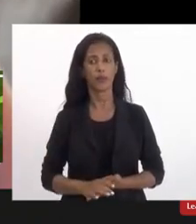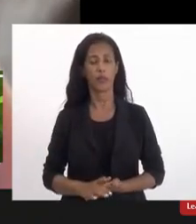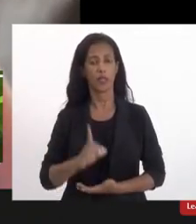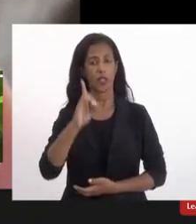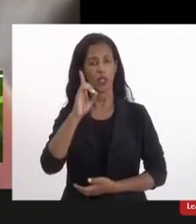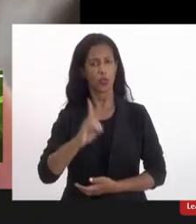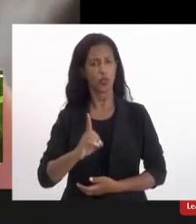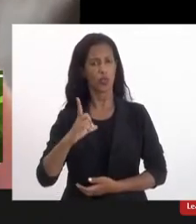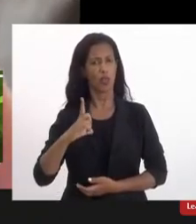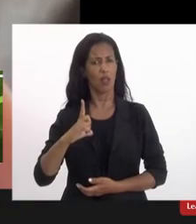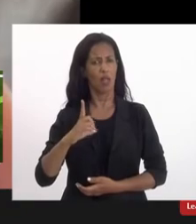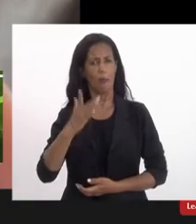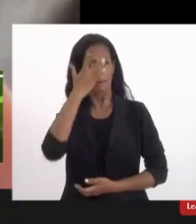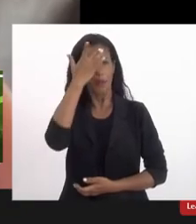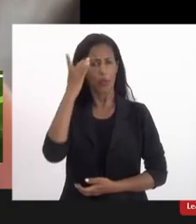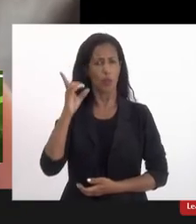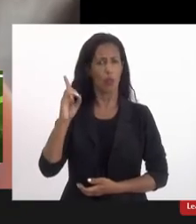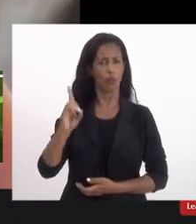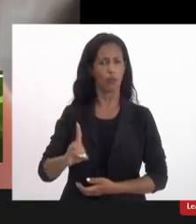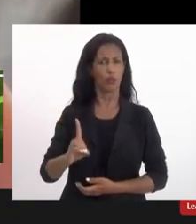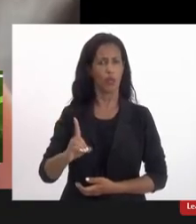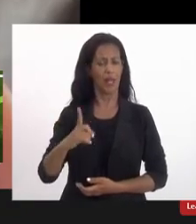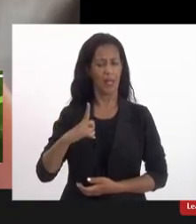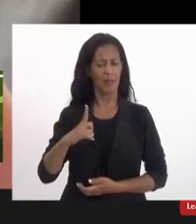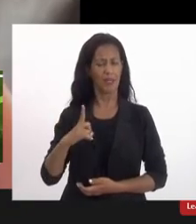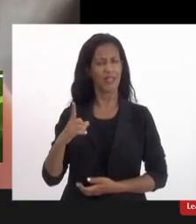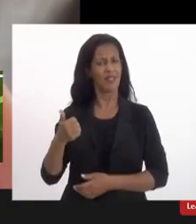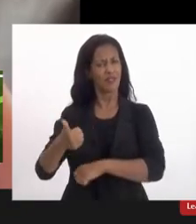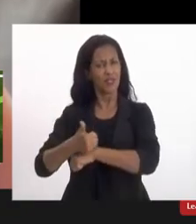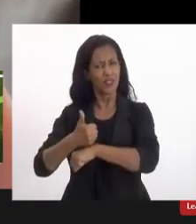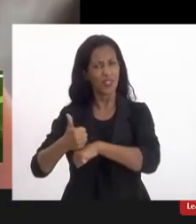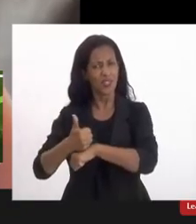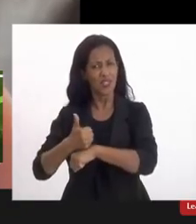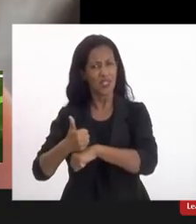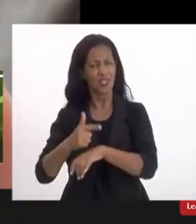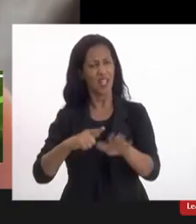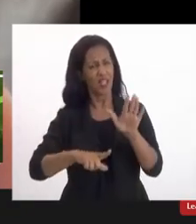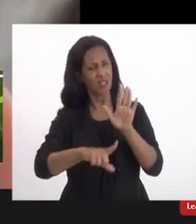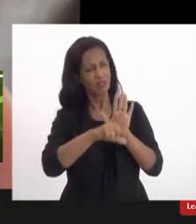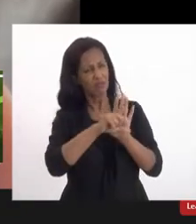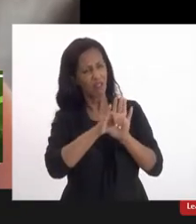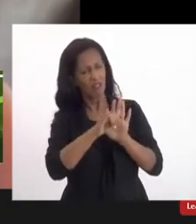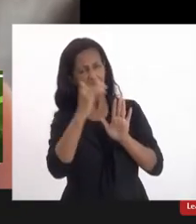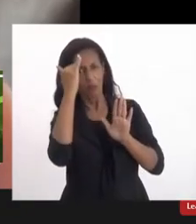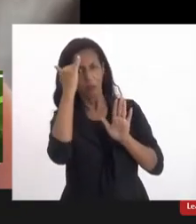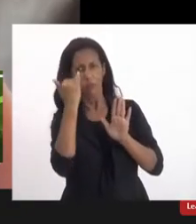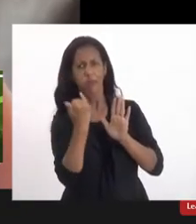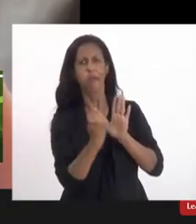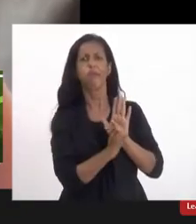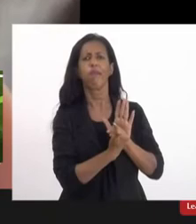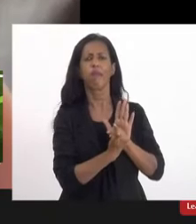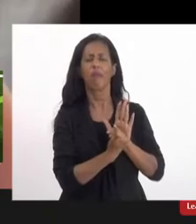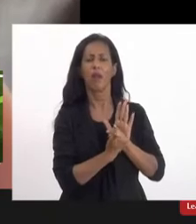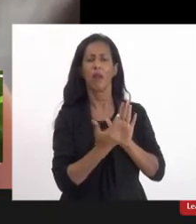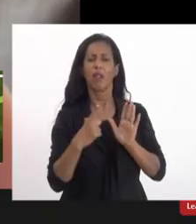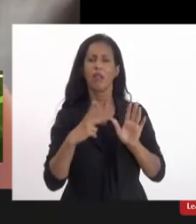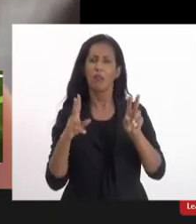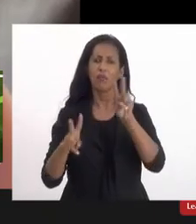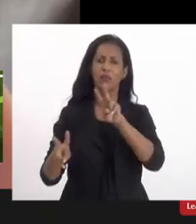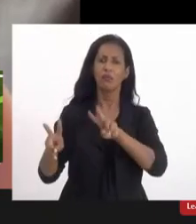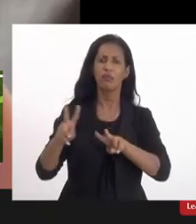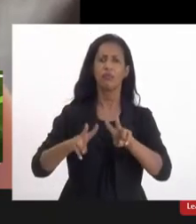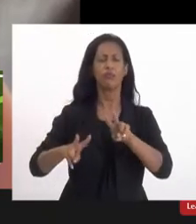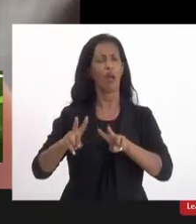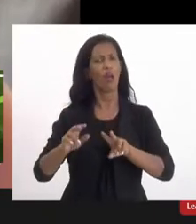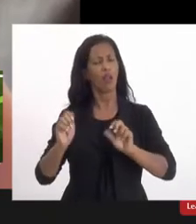o direito de existir da pessoa com deficiência. Ela precisa existir com dignidade, com as suas leis cumpridas, tendo a visibilidade de